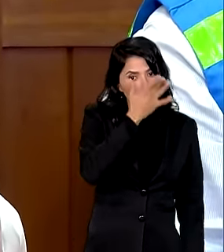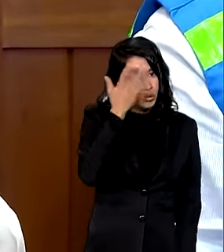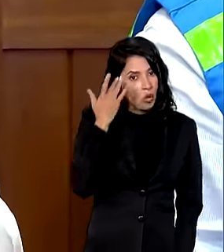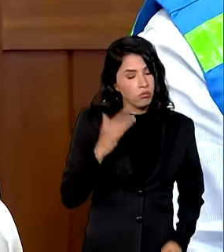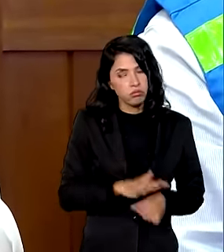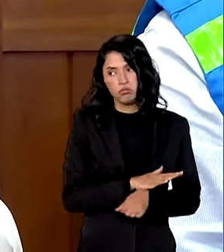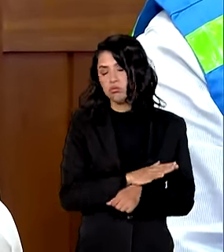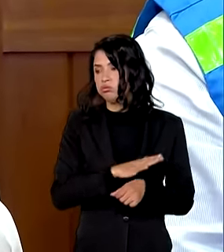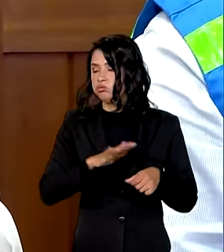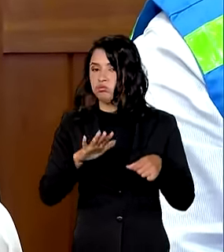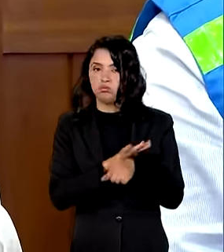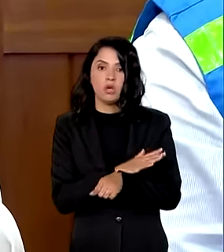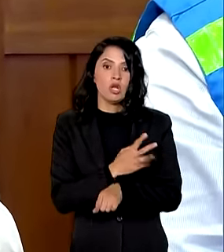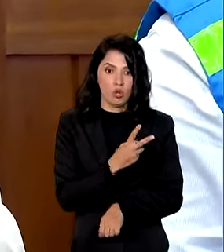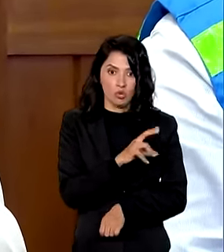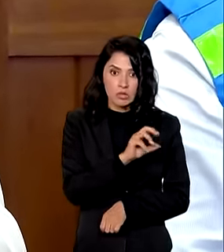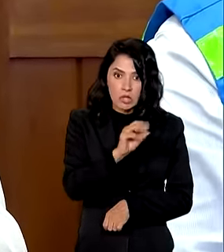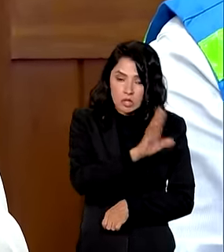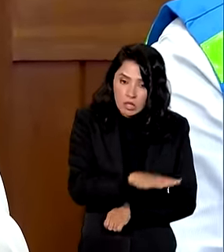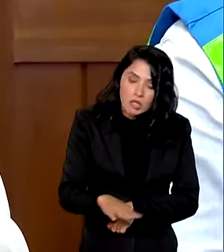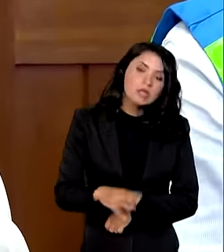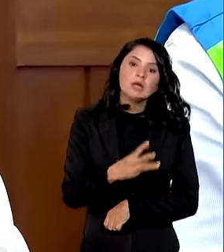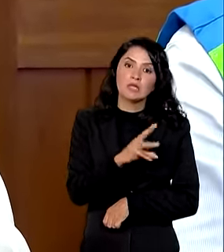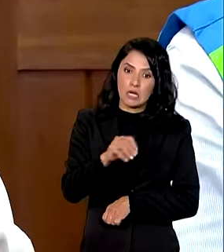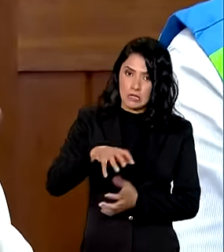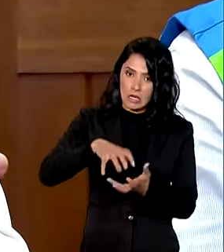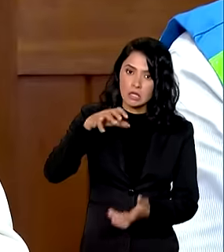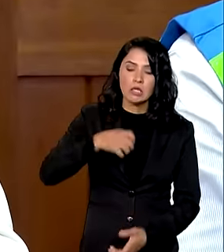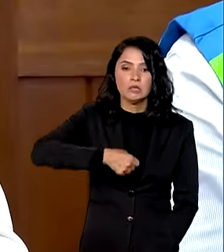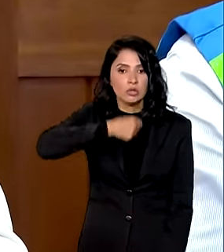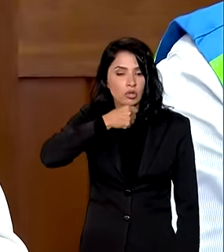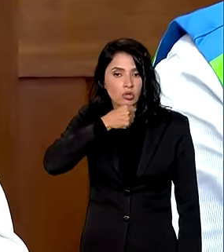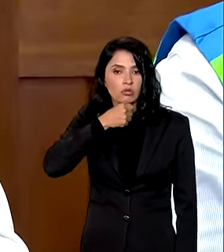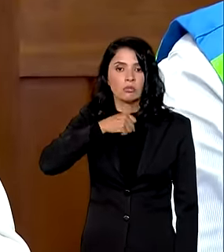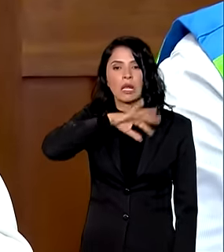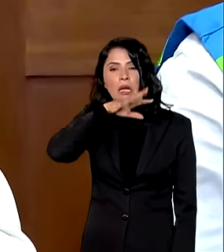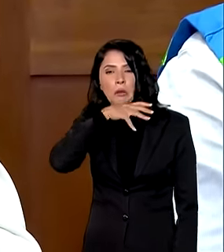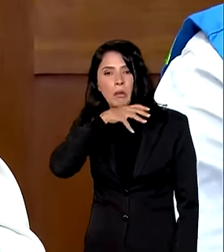com 200 crianças 300 idosos pet